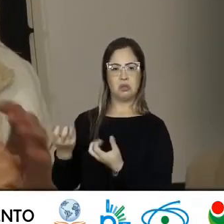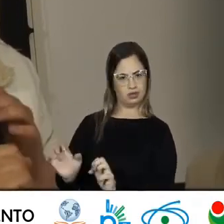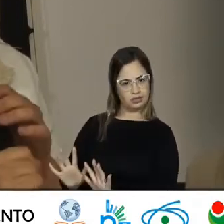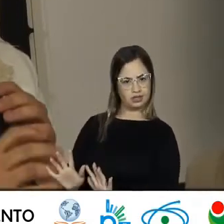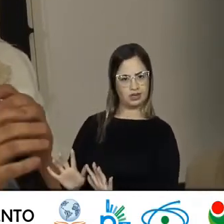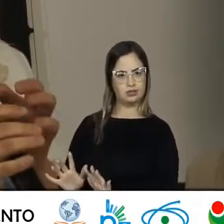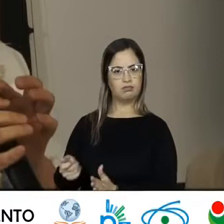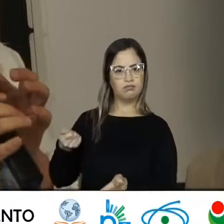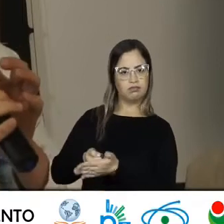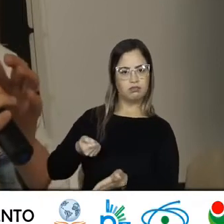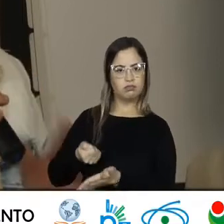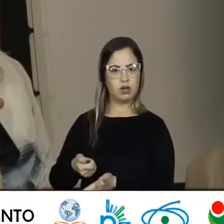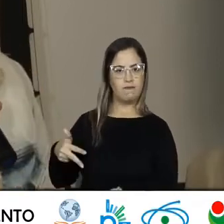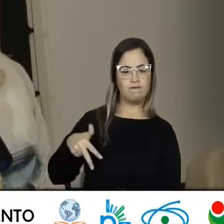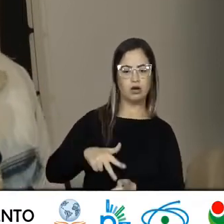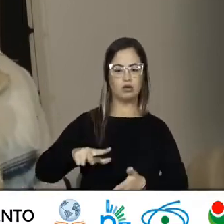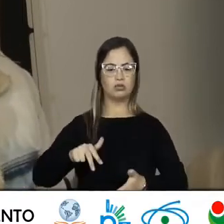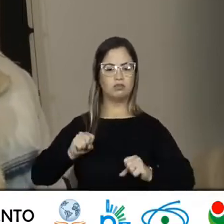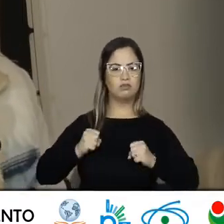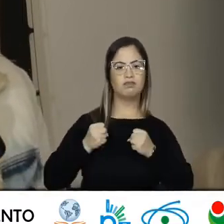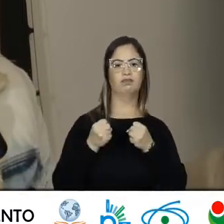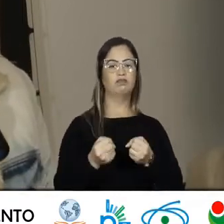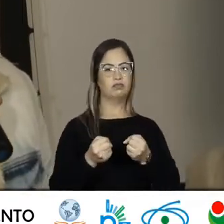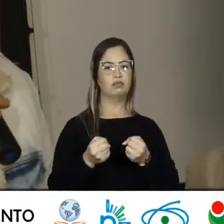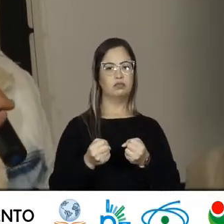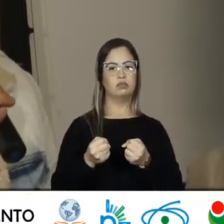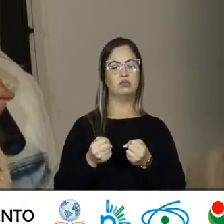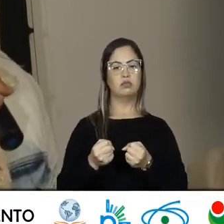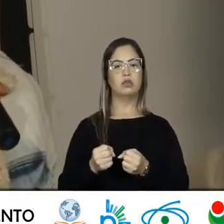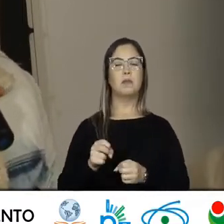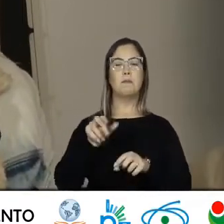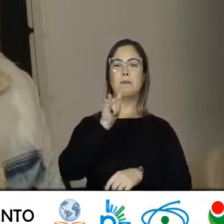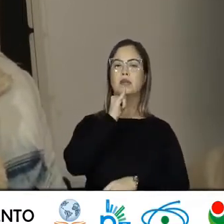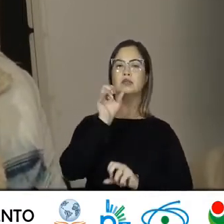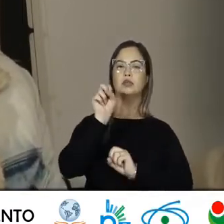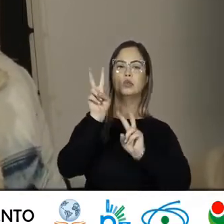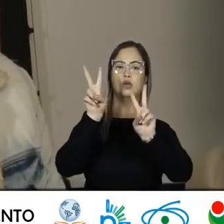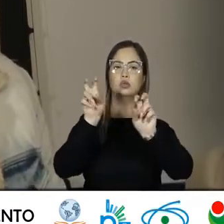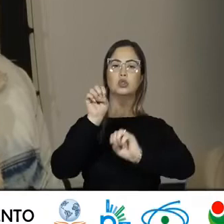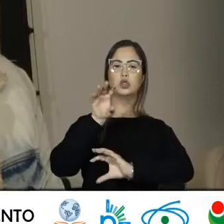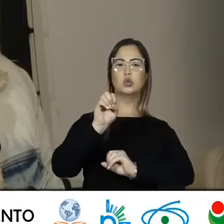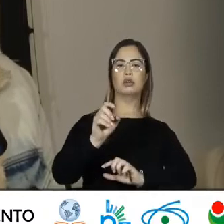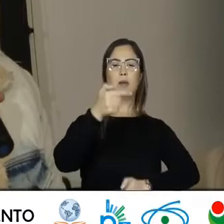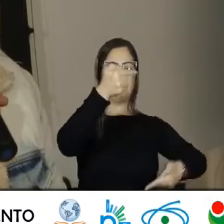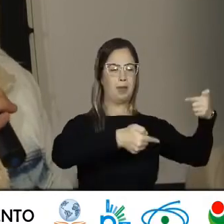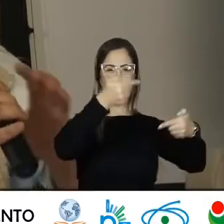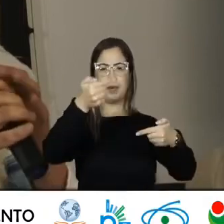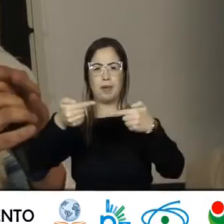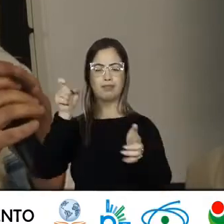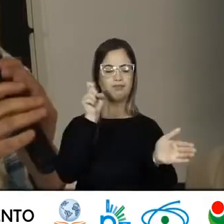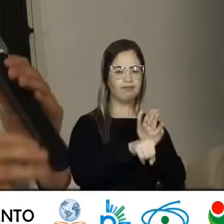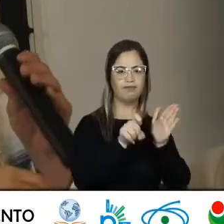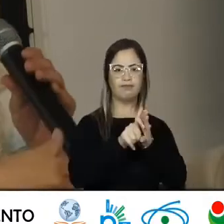resistência A educação Ela vem sendo Constantemente Questionada E a